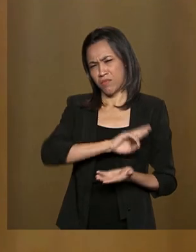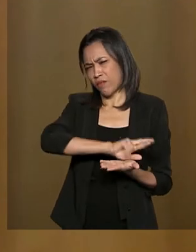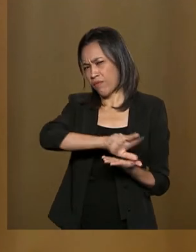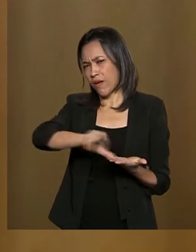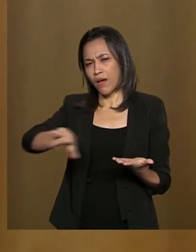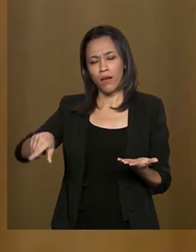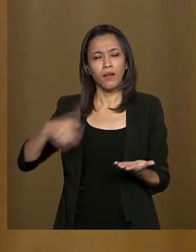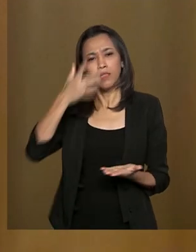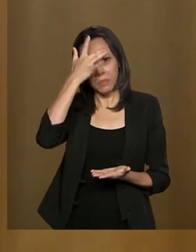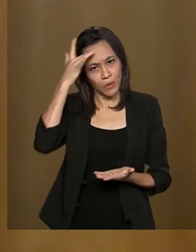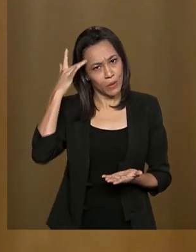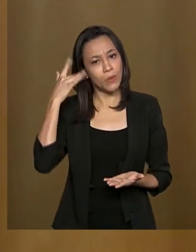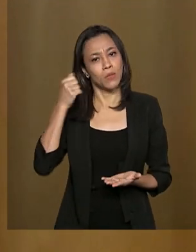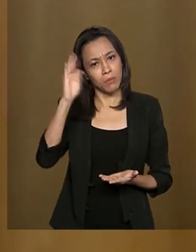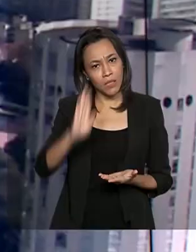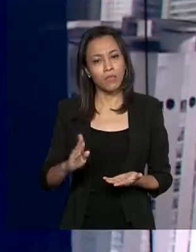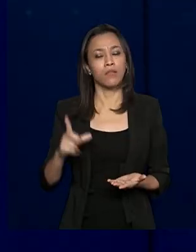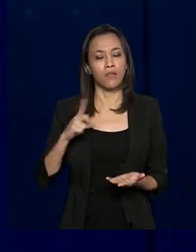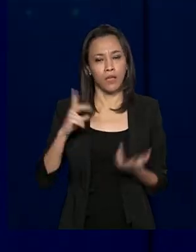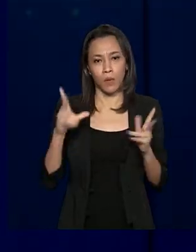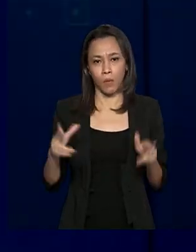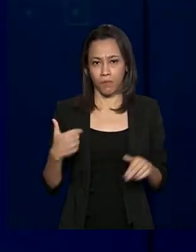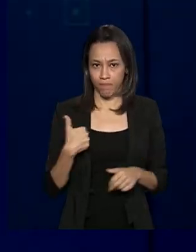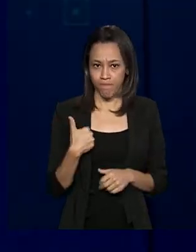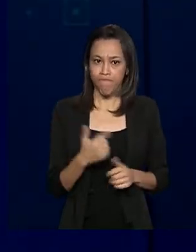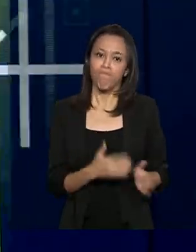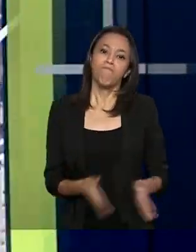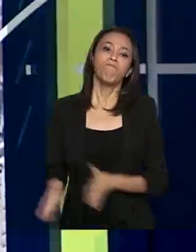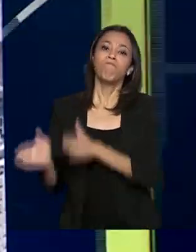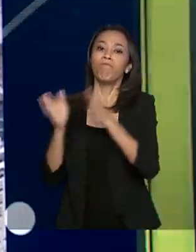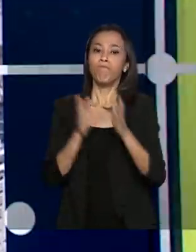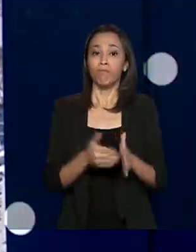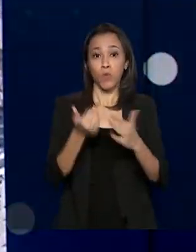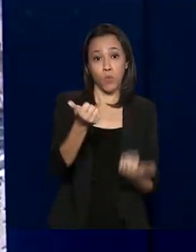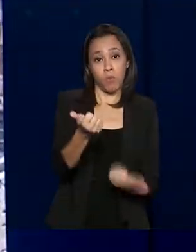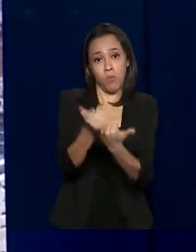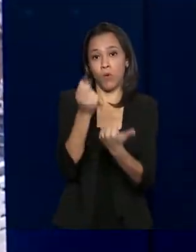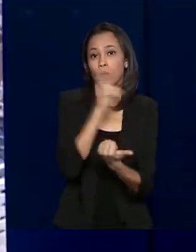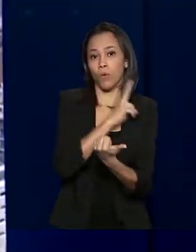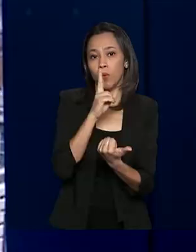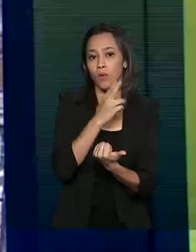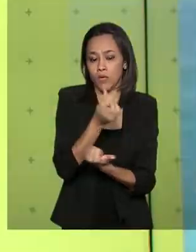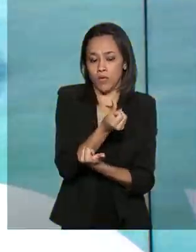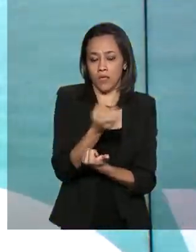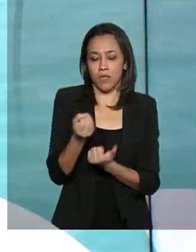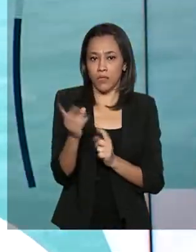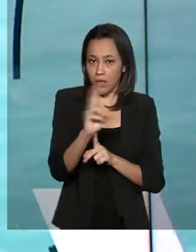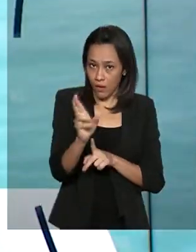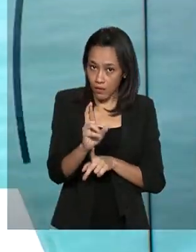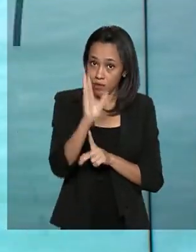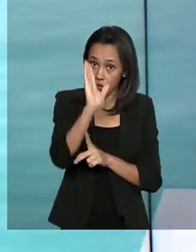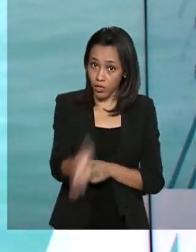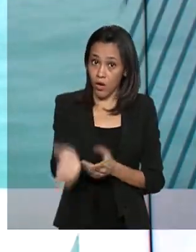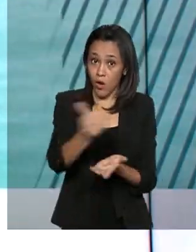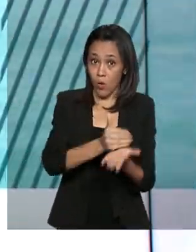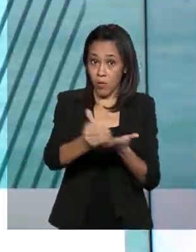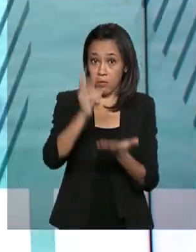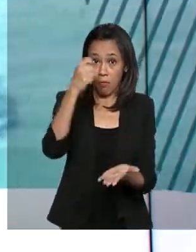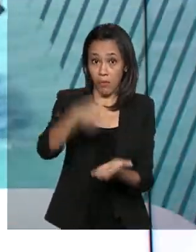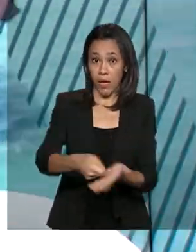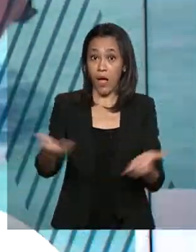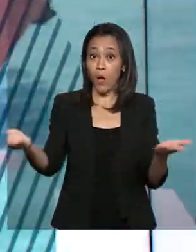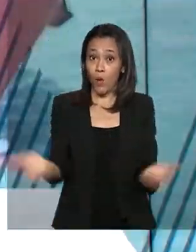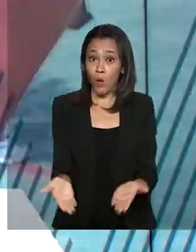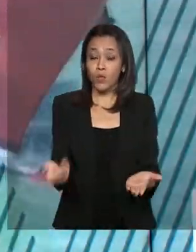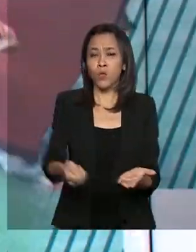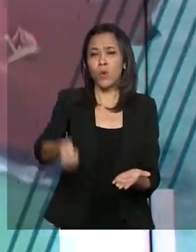brasileiros também que estão nessa situação, né? É, e o auxílio emergencial de 600 reais começou a ser pago hoje a quase